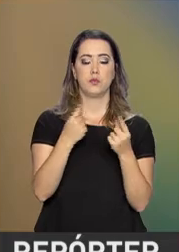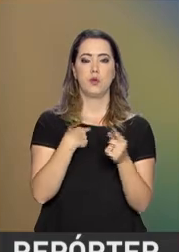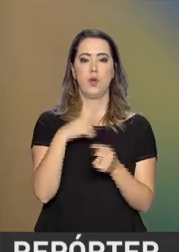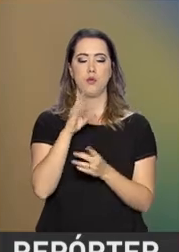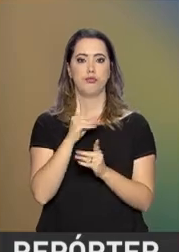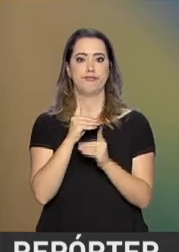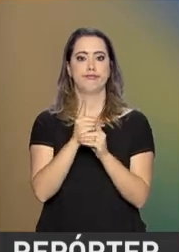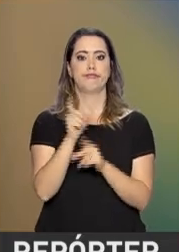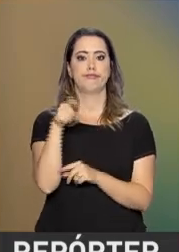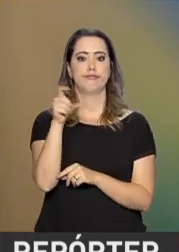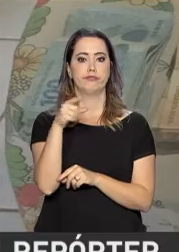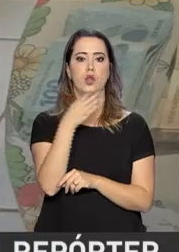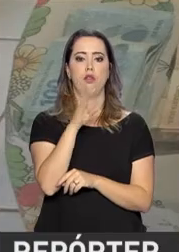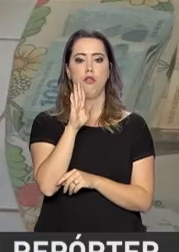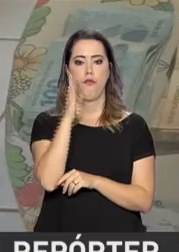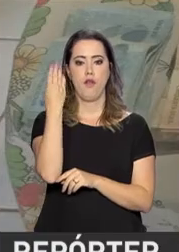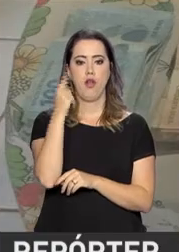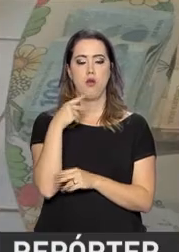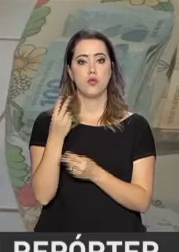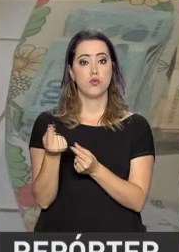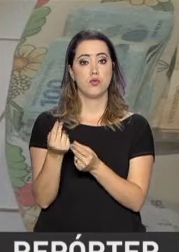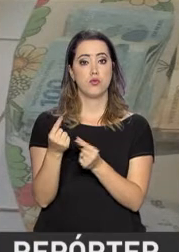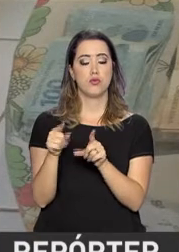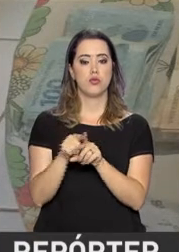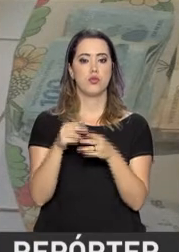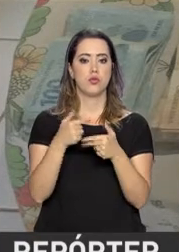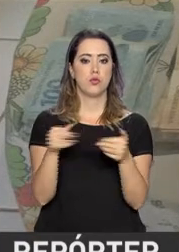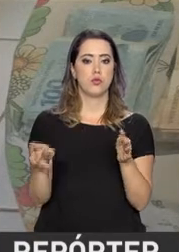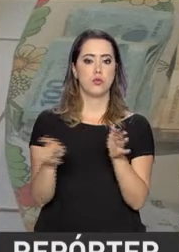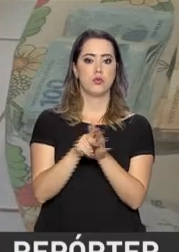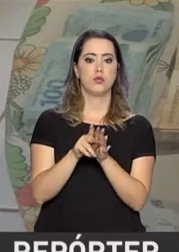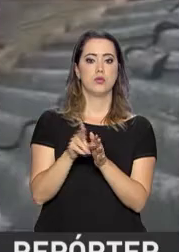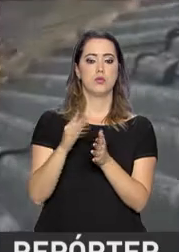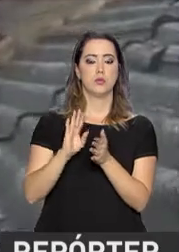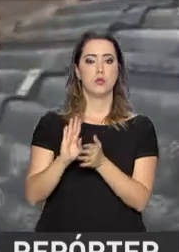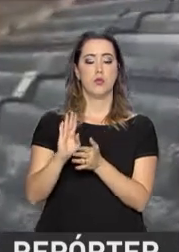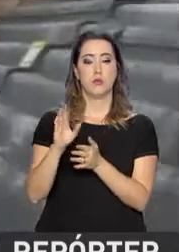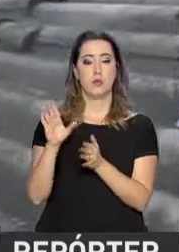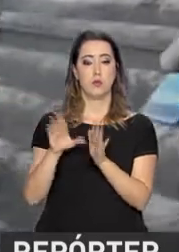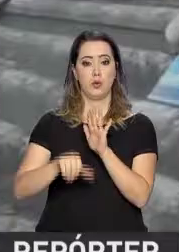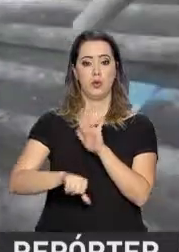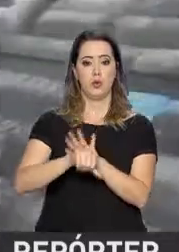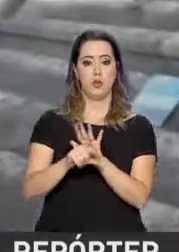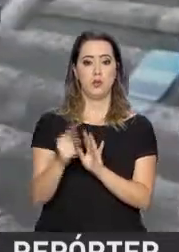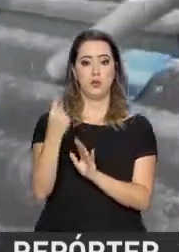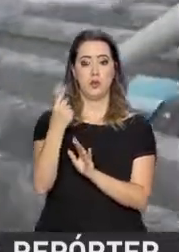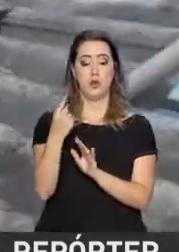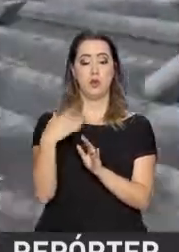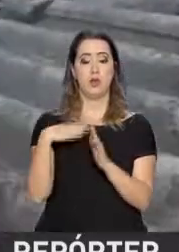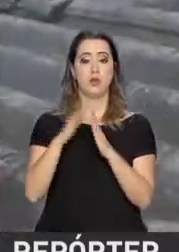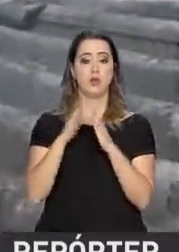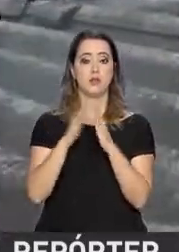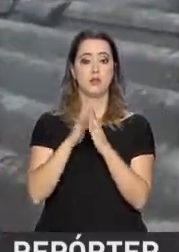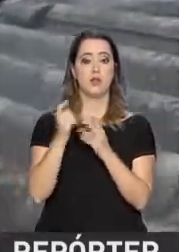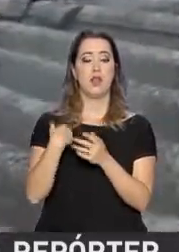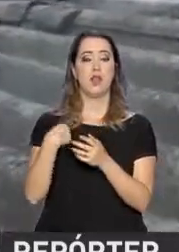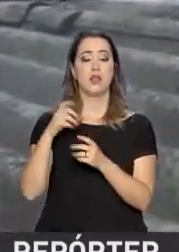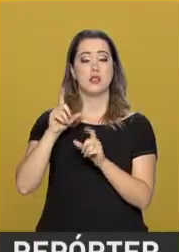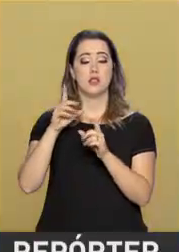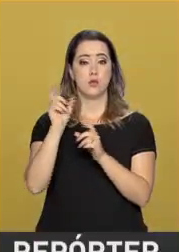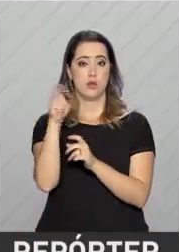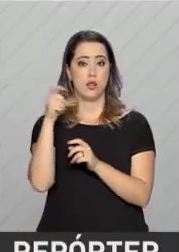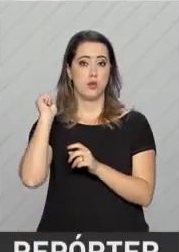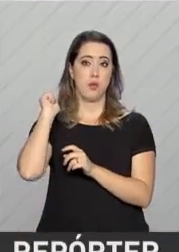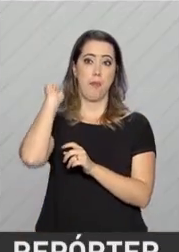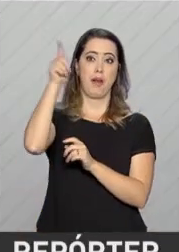cartões cidadão falsificados, dinheiro e material usado nos crimes. Em uma das casas, os cartões foram jogados no telhado.